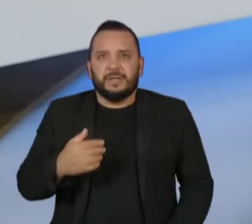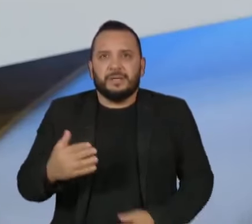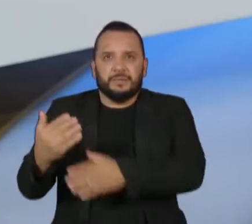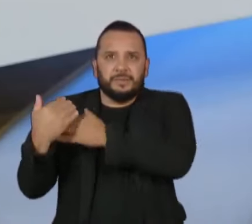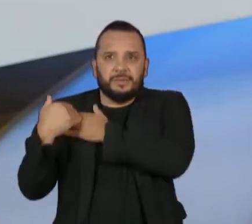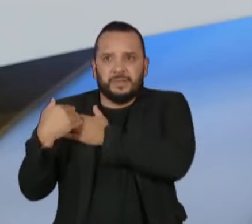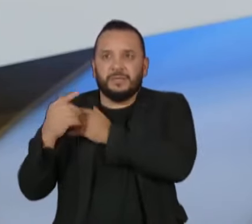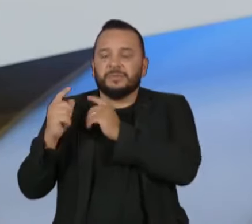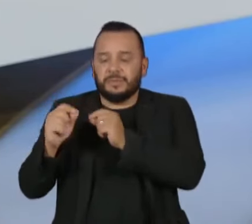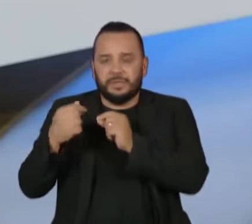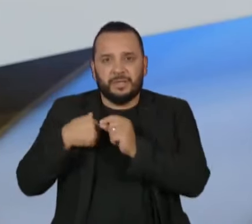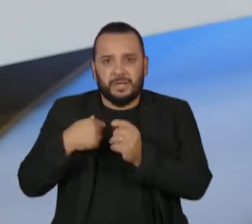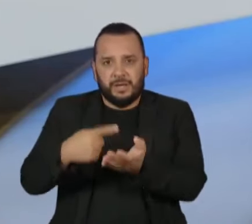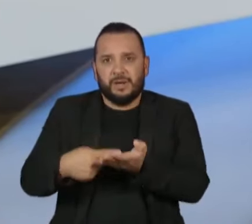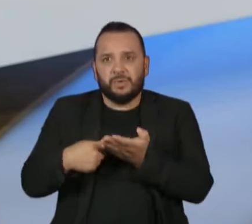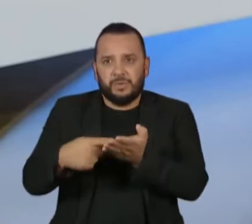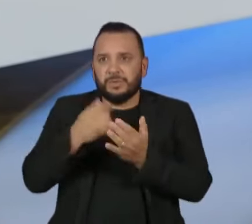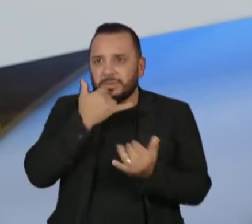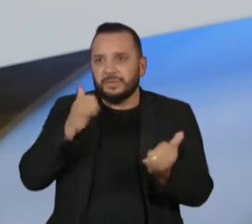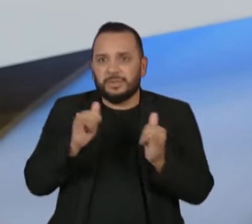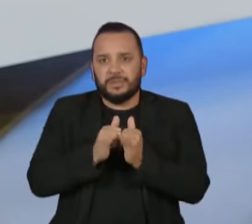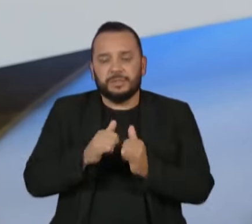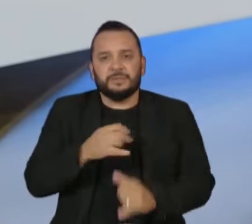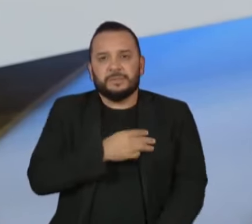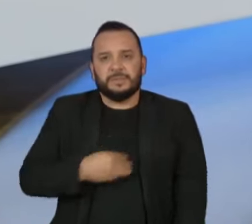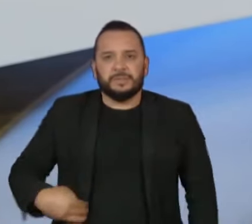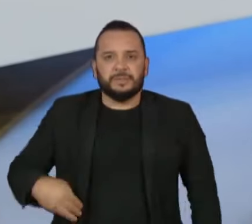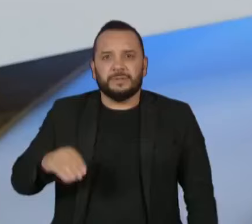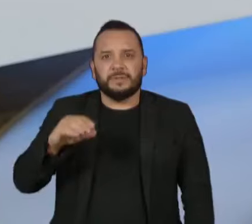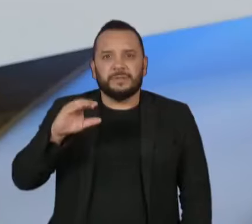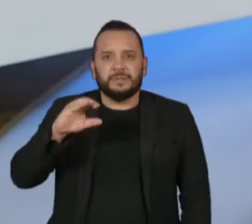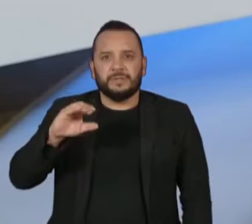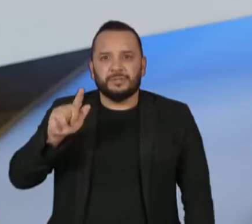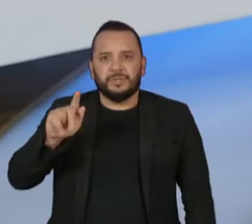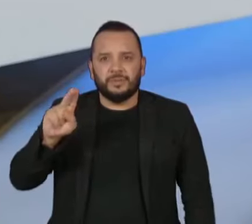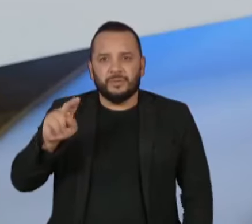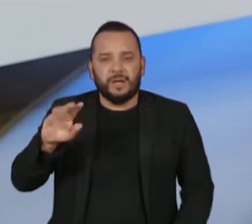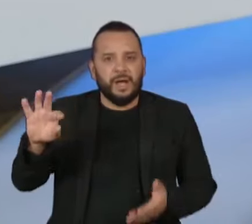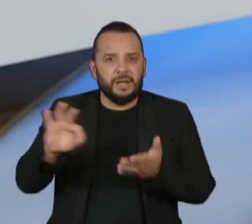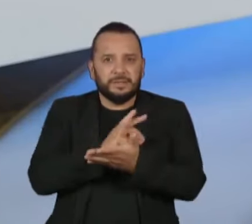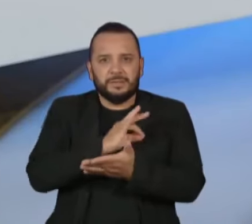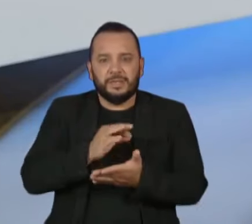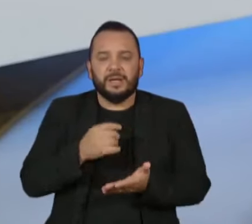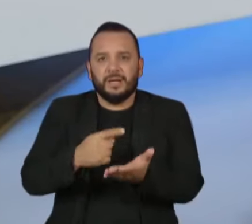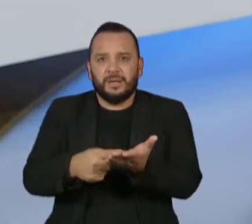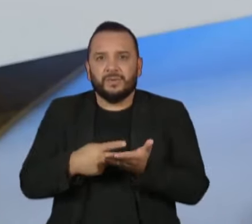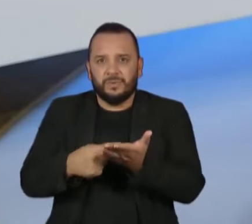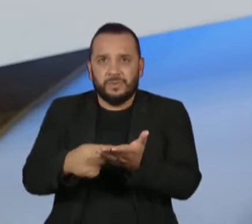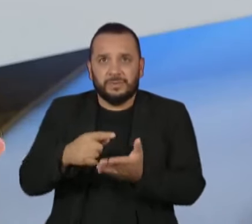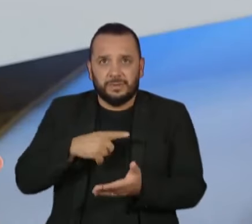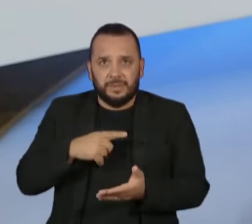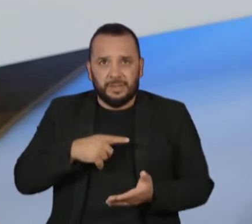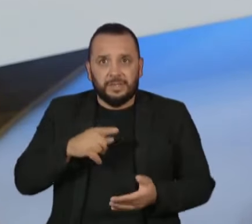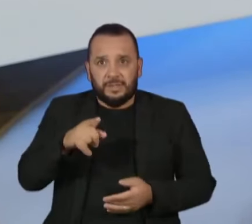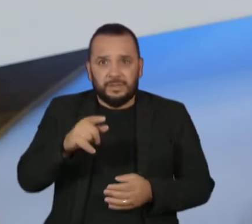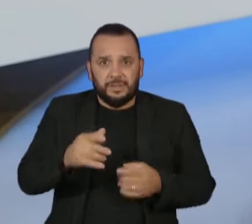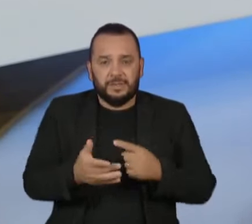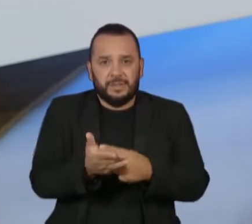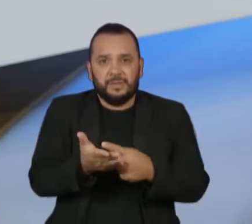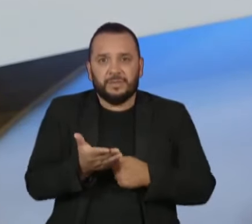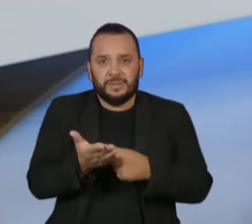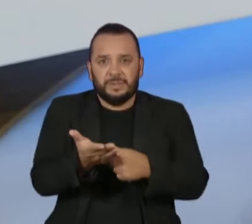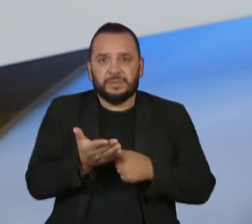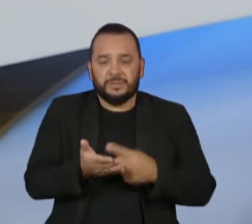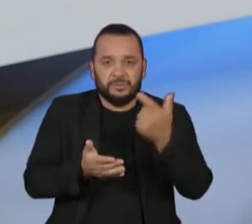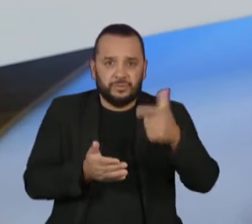Diz que o ministro de Estado da CGU é que deve assinar, no fim das contas, os acordos. No caso dessa renegociação, o senhor não vai assinar?